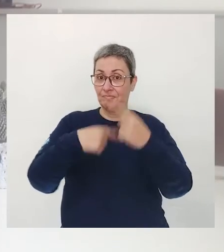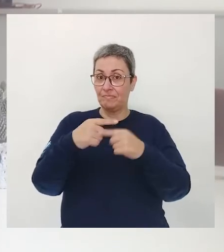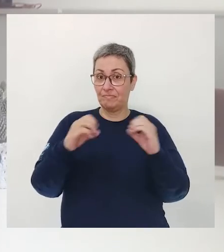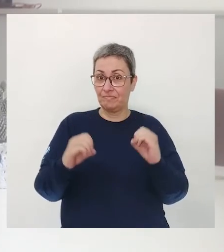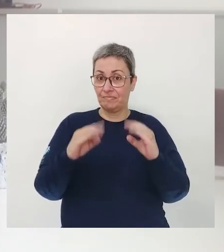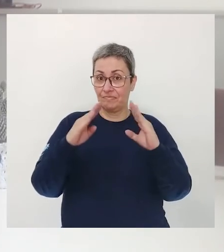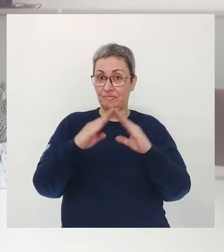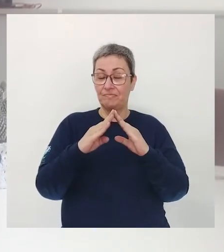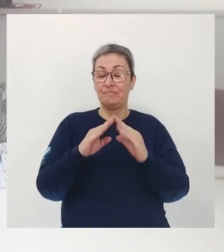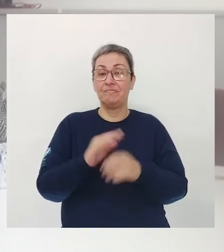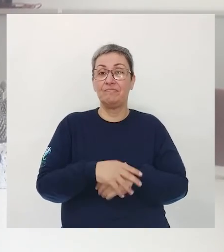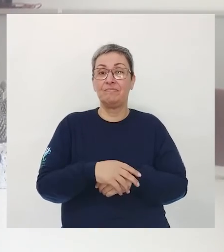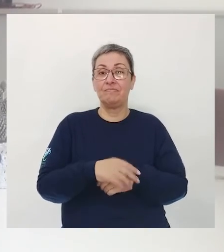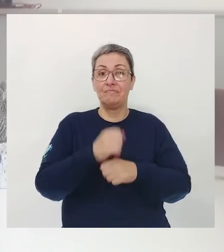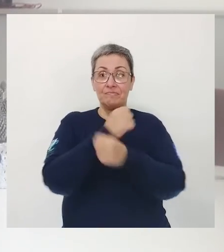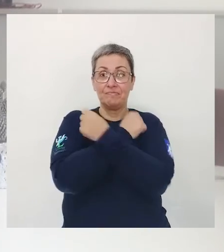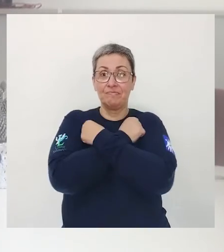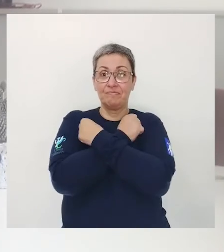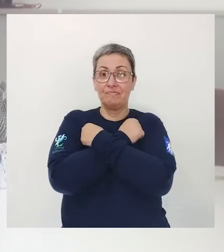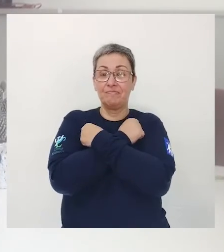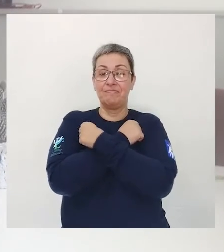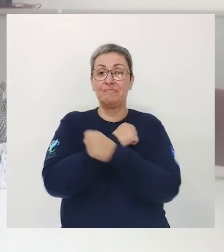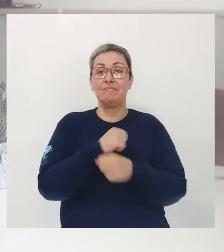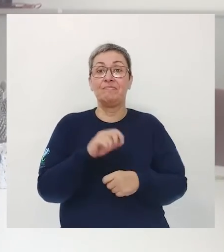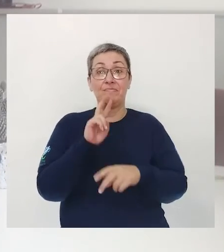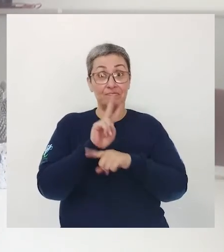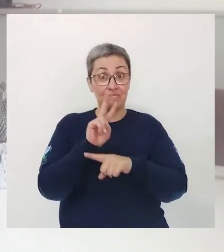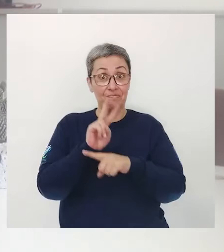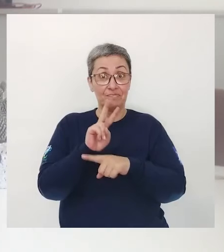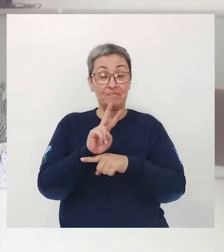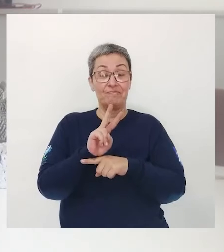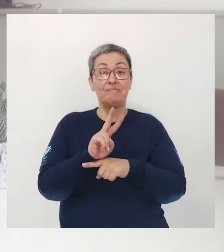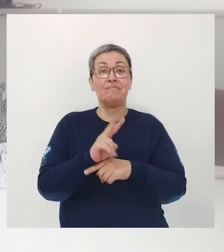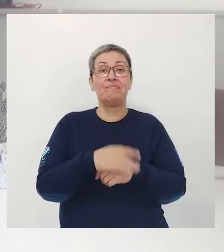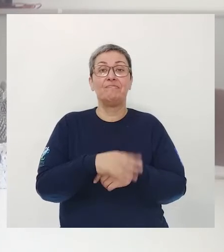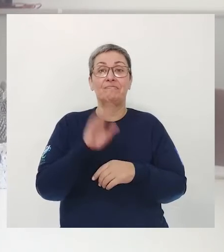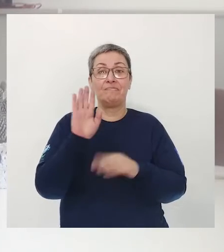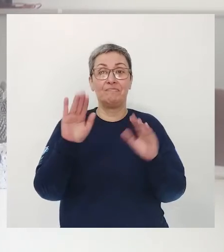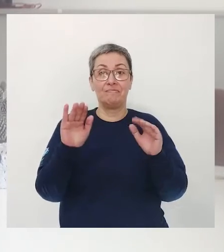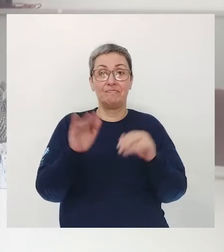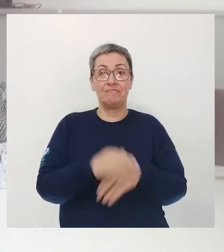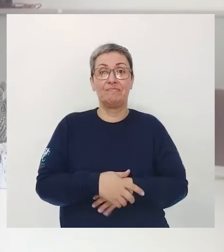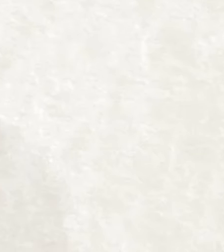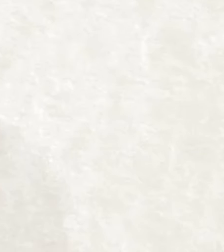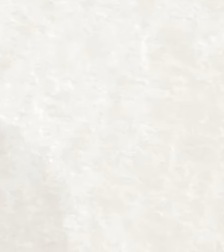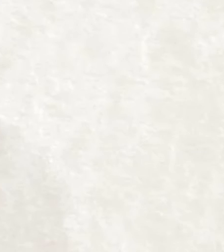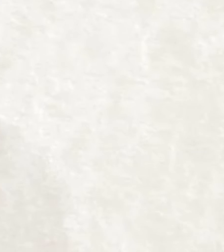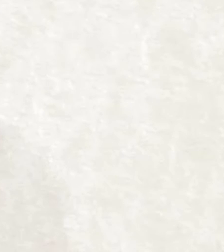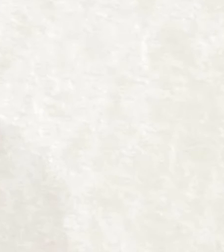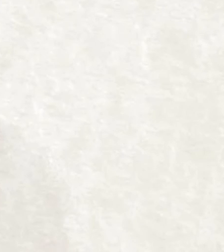nosso próximo programa Grande abraço Se cuidem E até lá